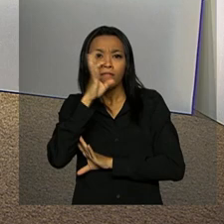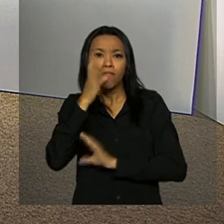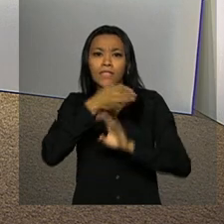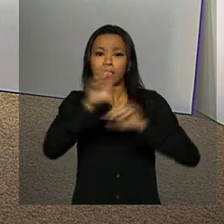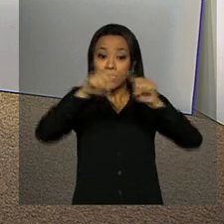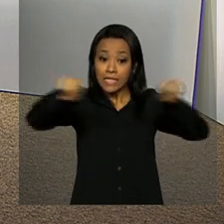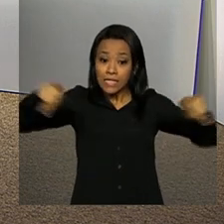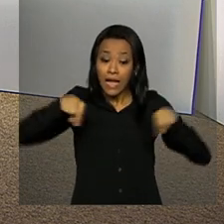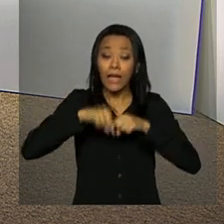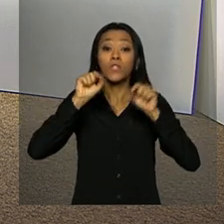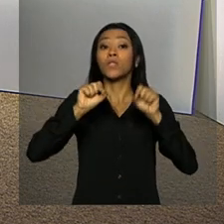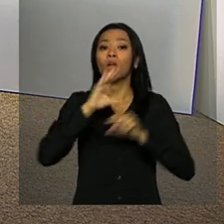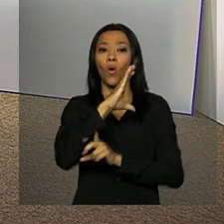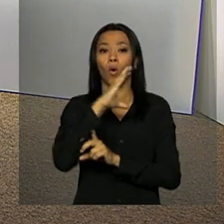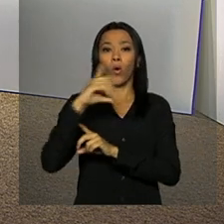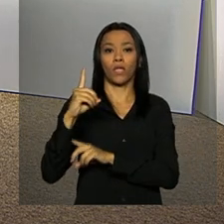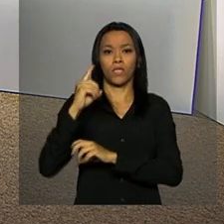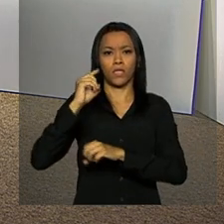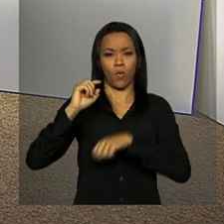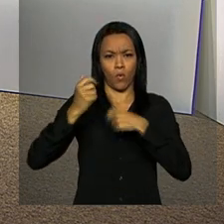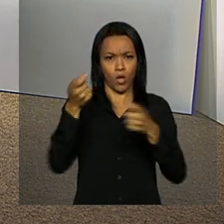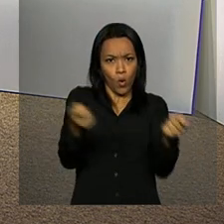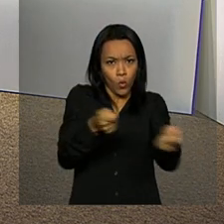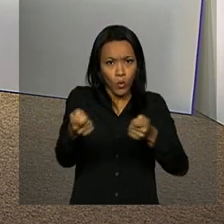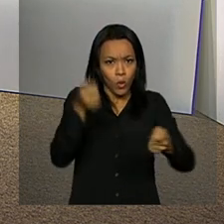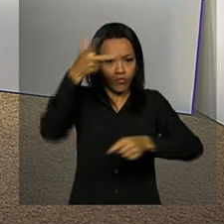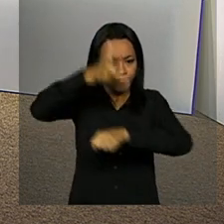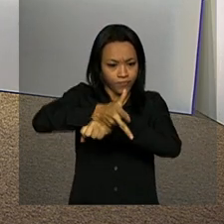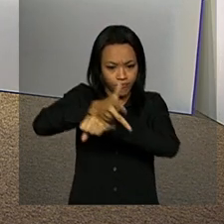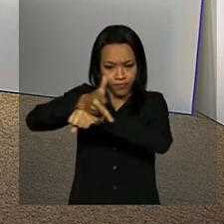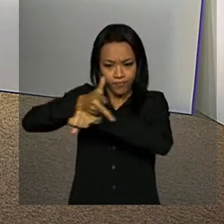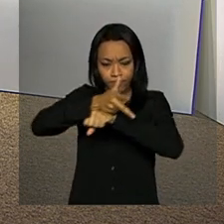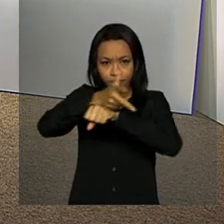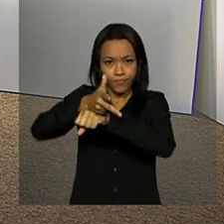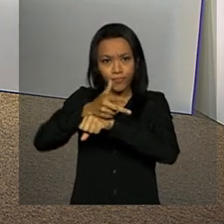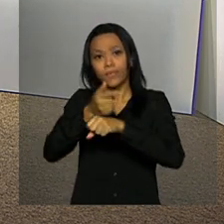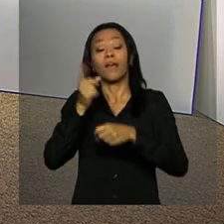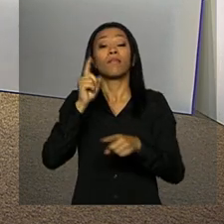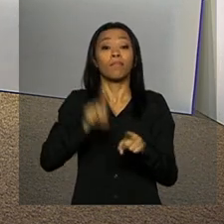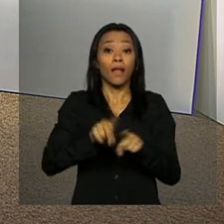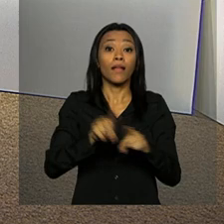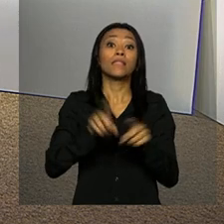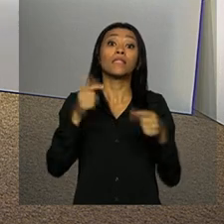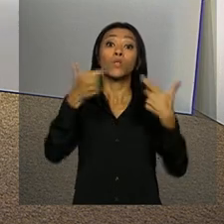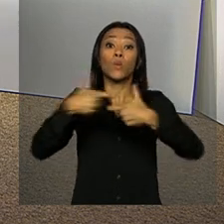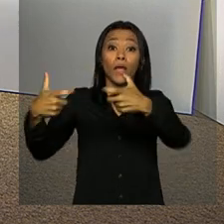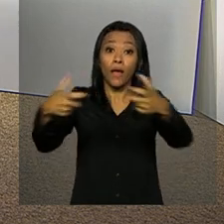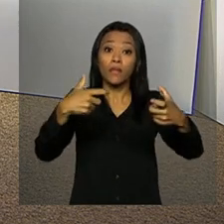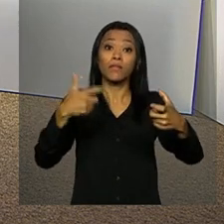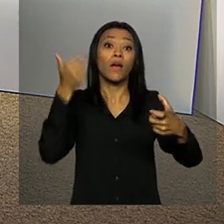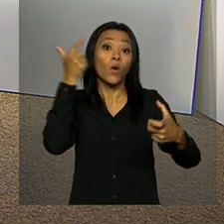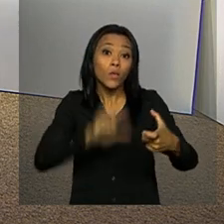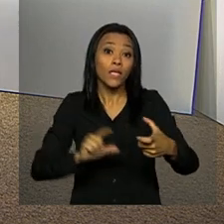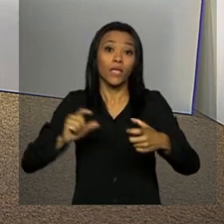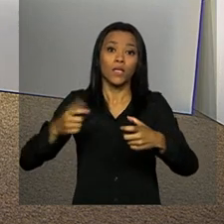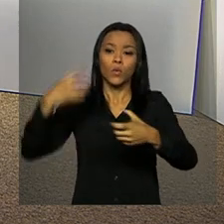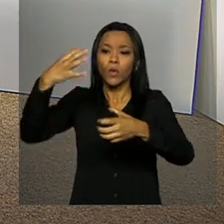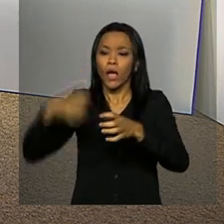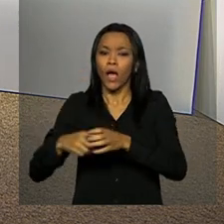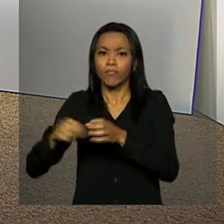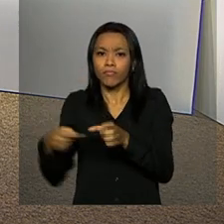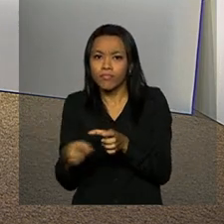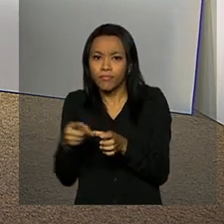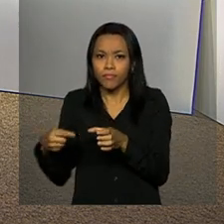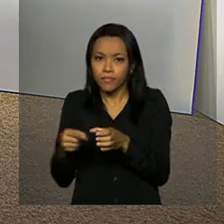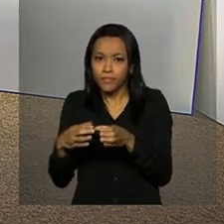e municipais de coordenação e controle para o enfrentamento ao mosquito e também irão a lugares onde possam haver criadouros para